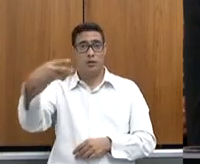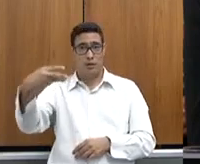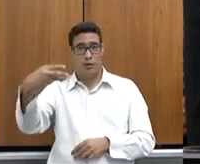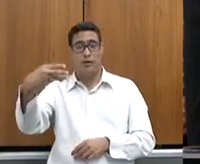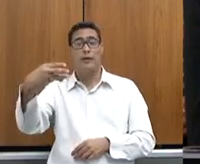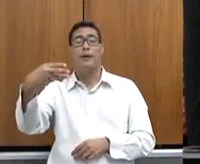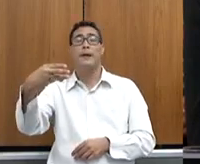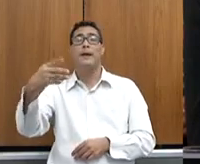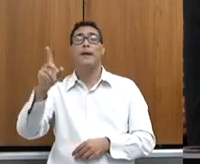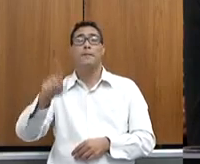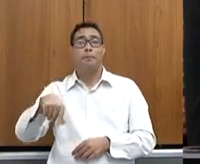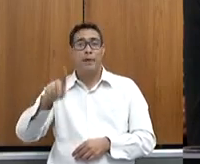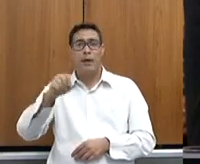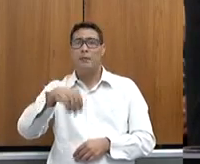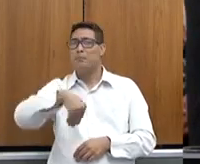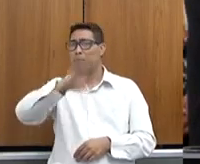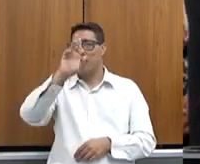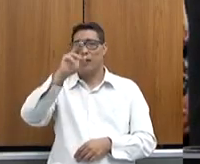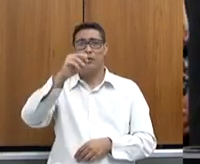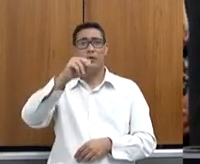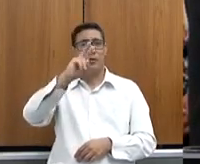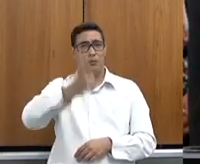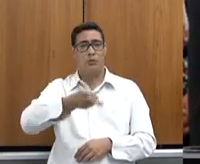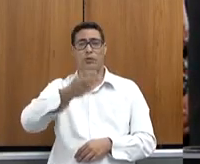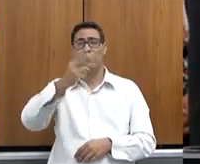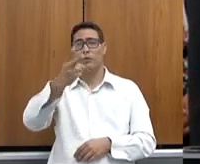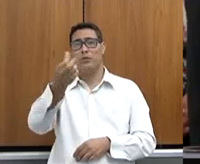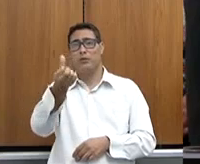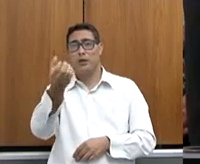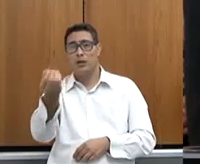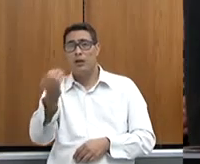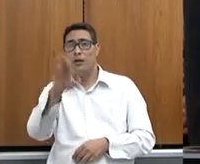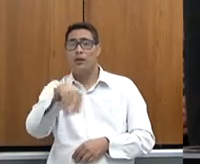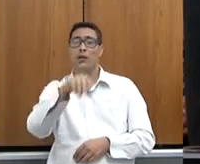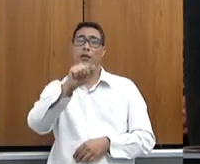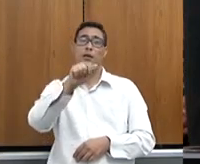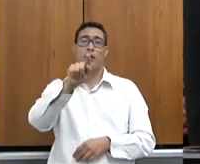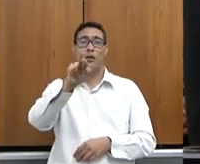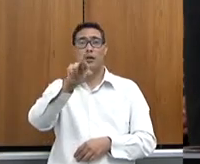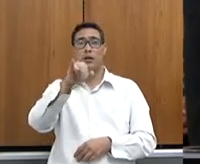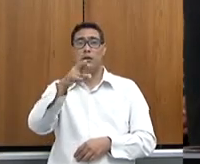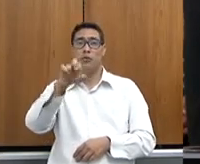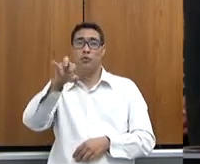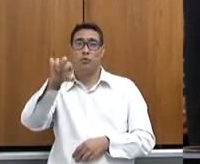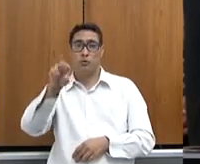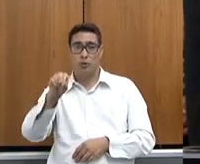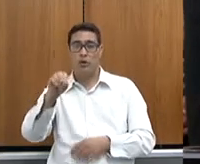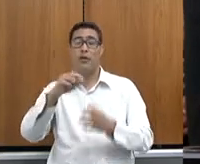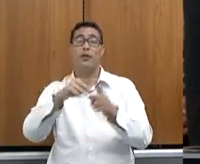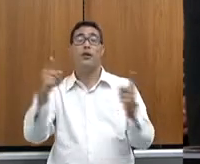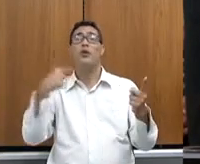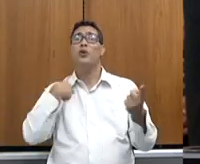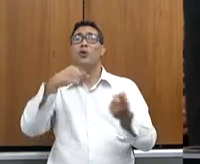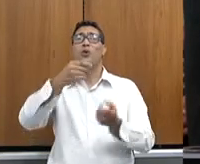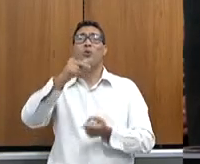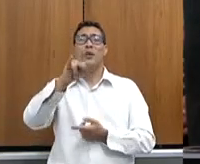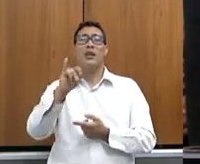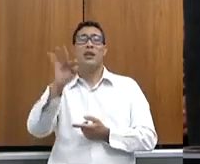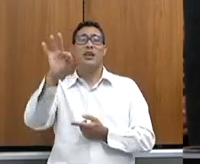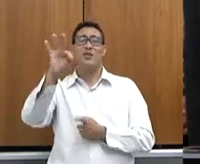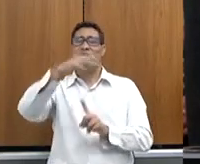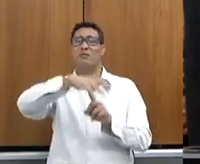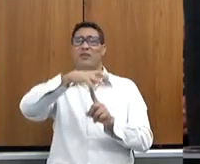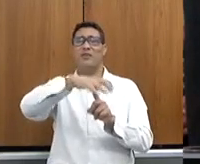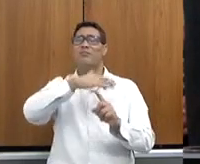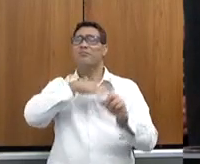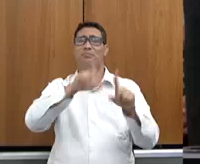então, mais de 2.260 agricultores. O kit-feira facilita e volta aquela nossa velha